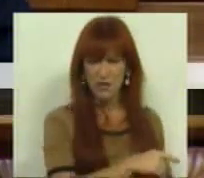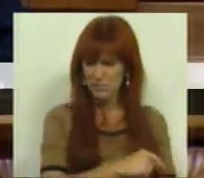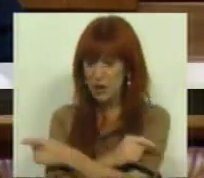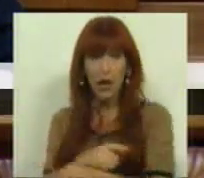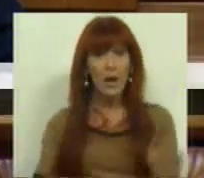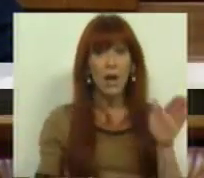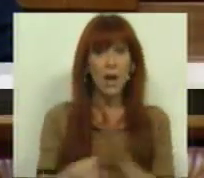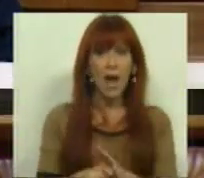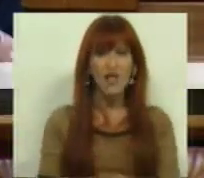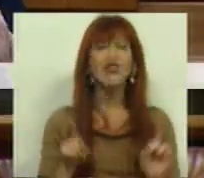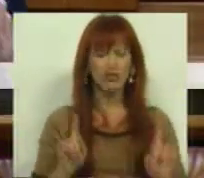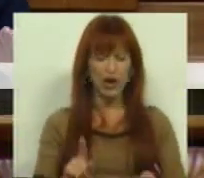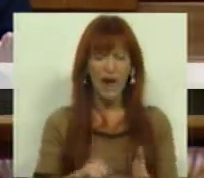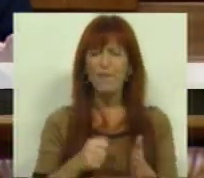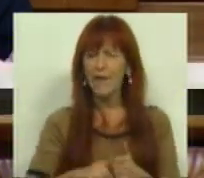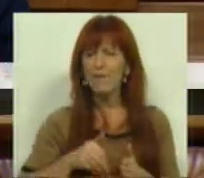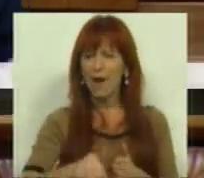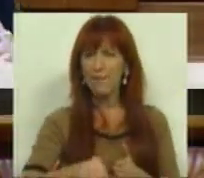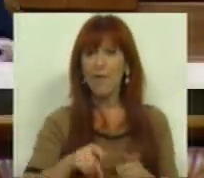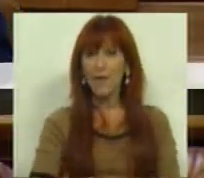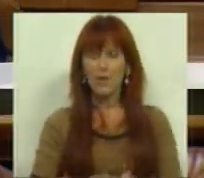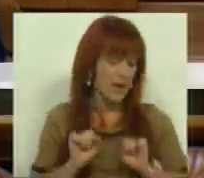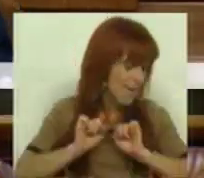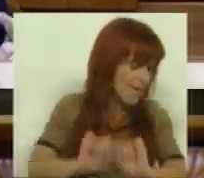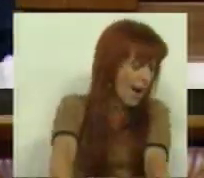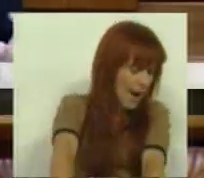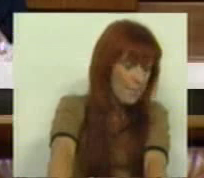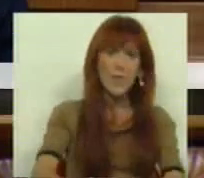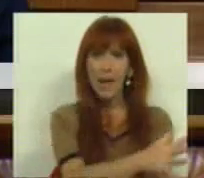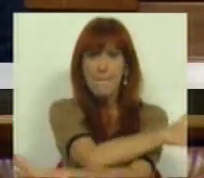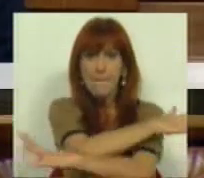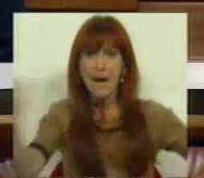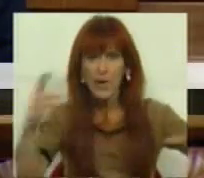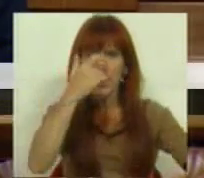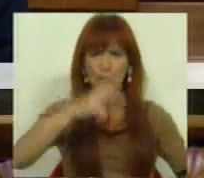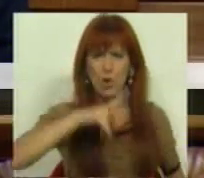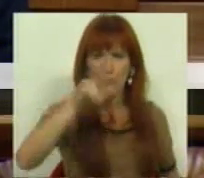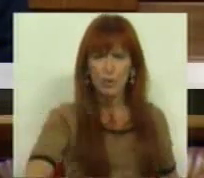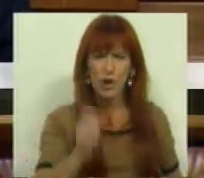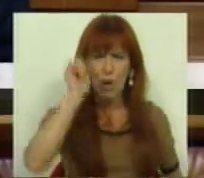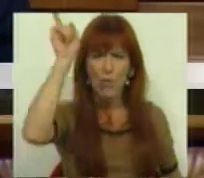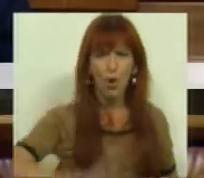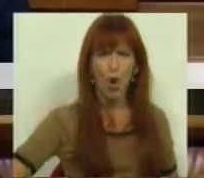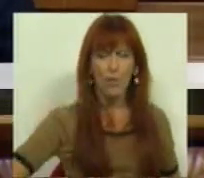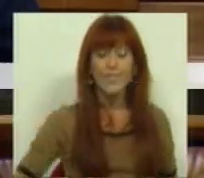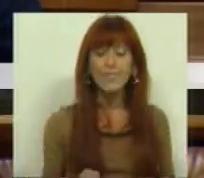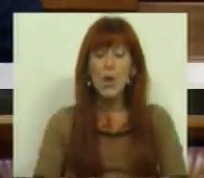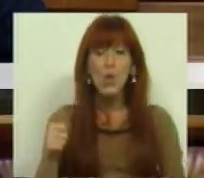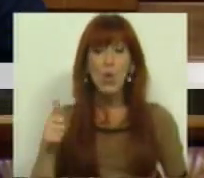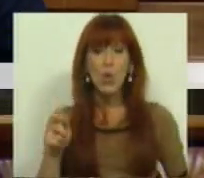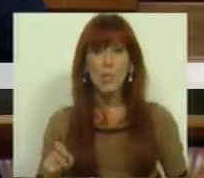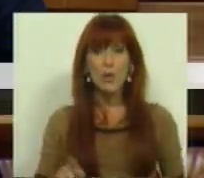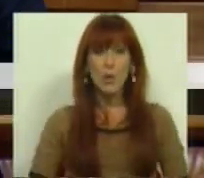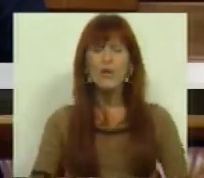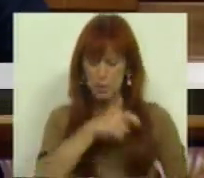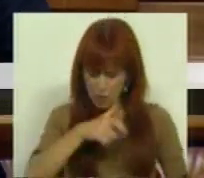Esta lei tem já um fim anunciado, é rejeitada por uma larga maioria dos portugueses e portuguesas. O Bloco de